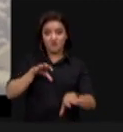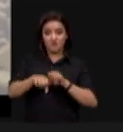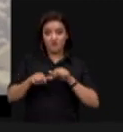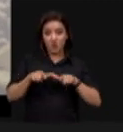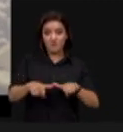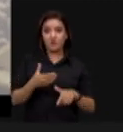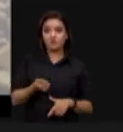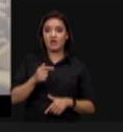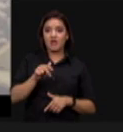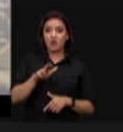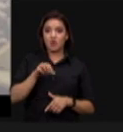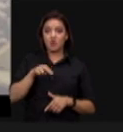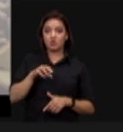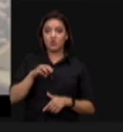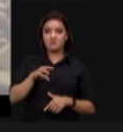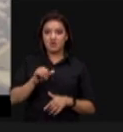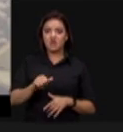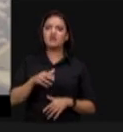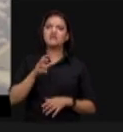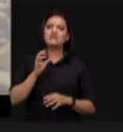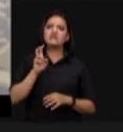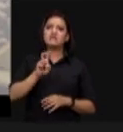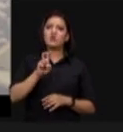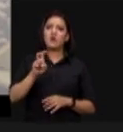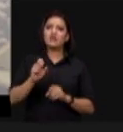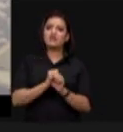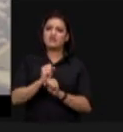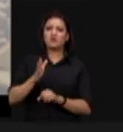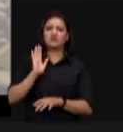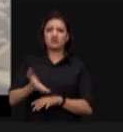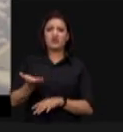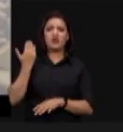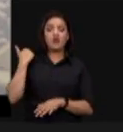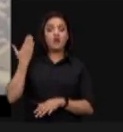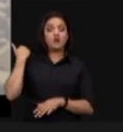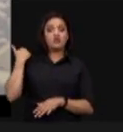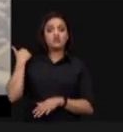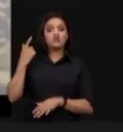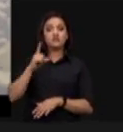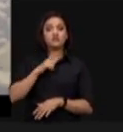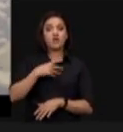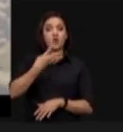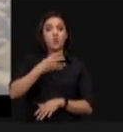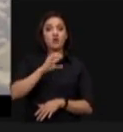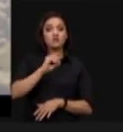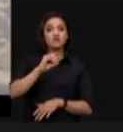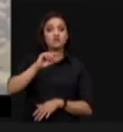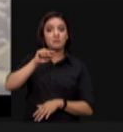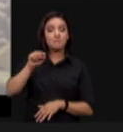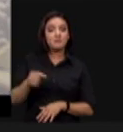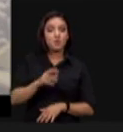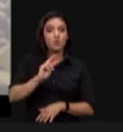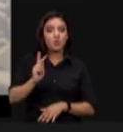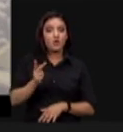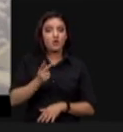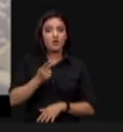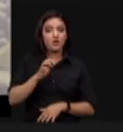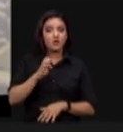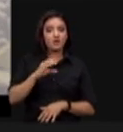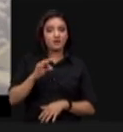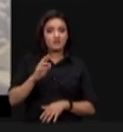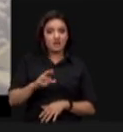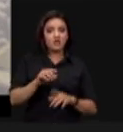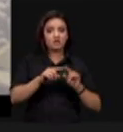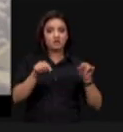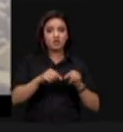há 55 anos. Quando me informei, o Brasil tinha 400 mil hectares de soja, 1.200 quilos por hectare. Hoje nós